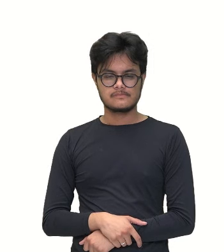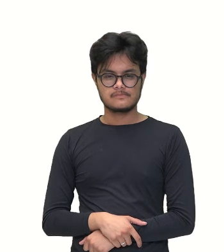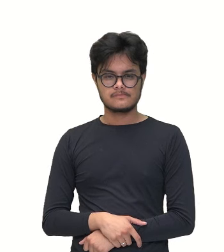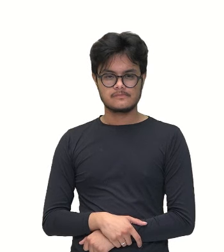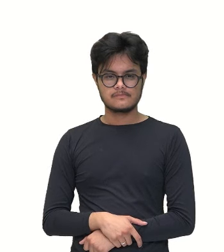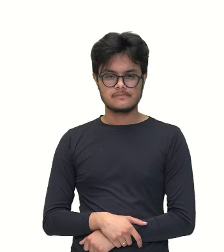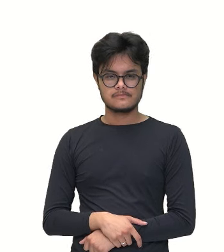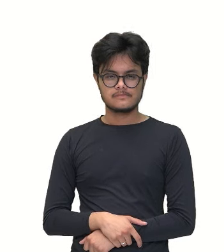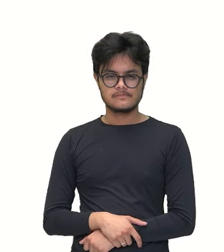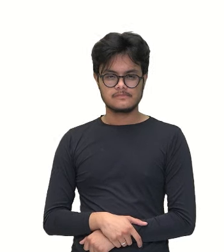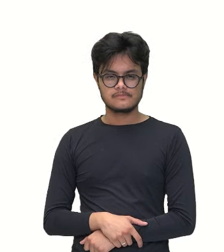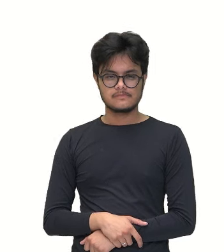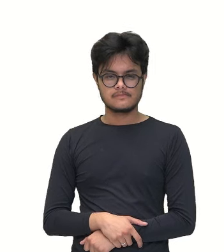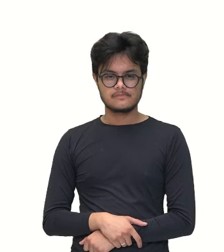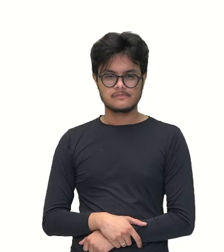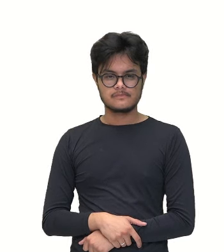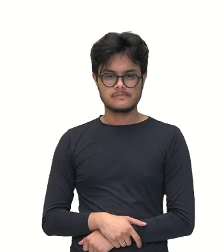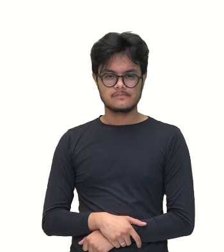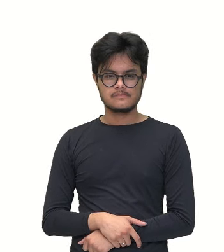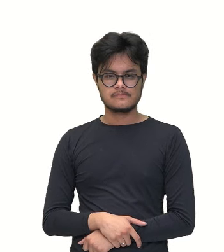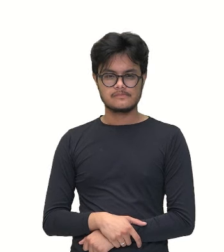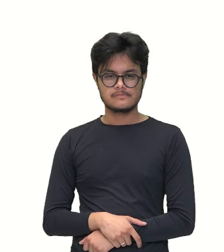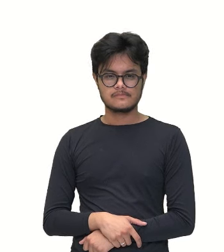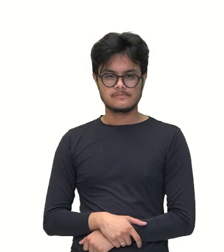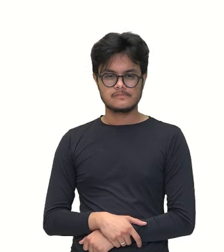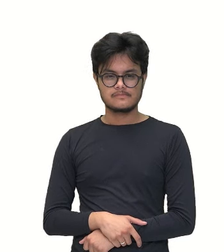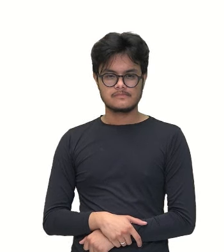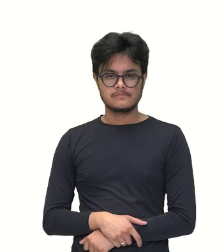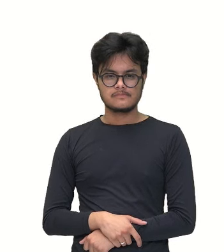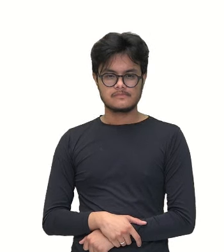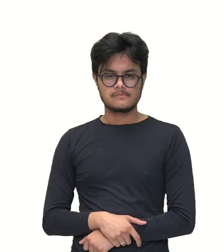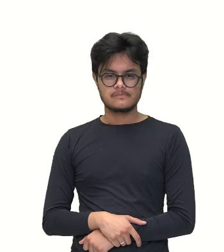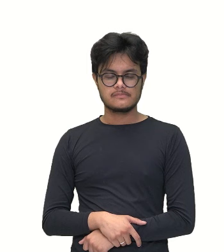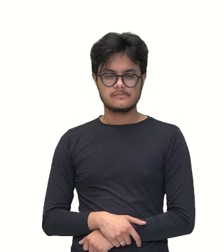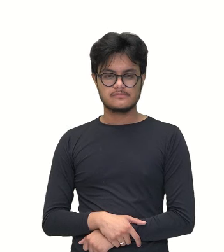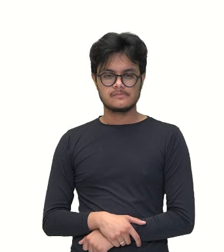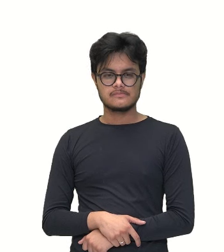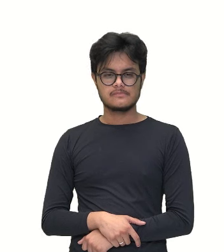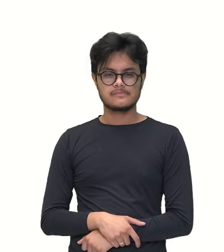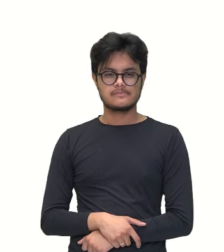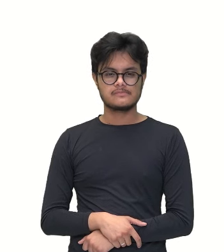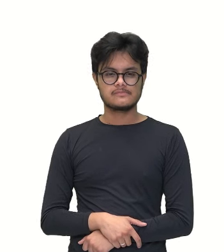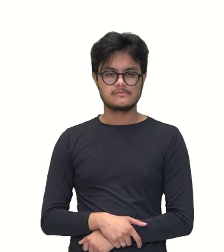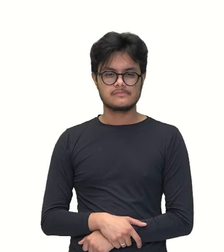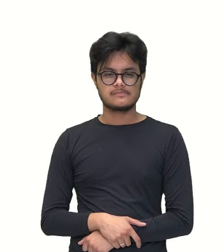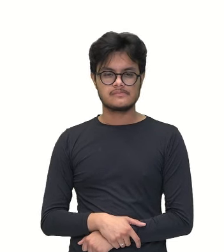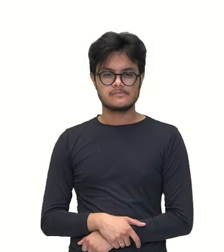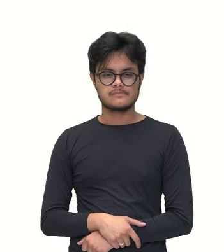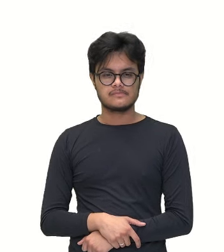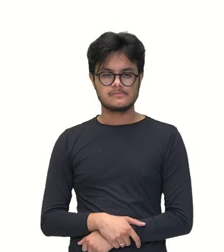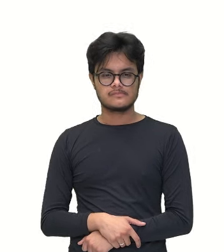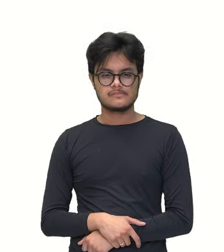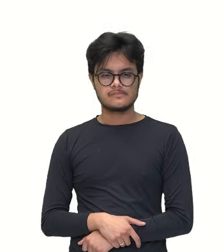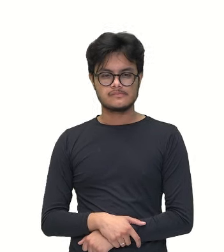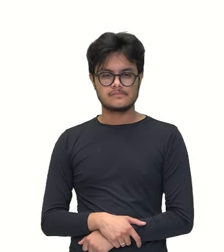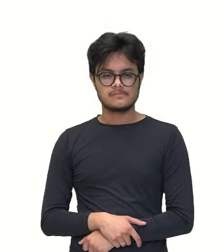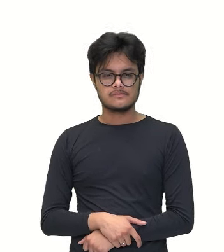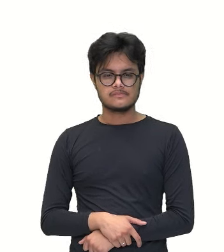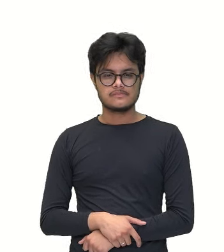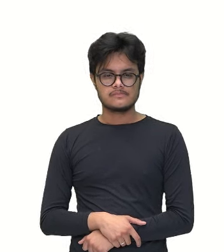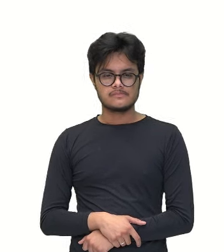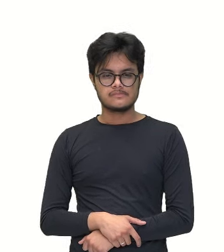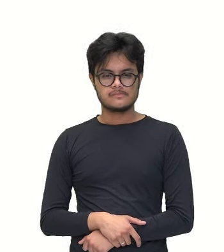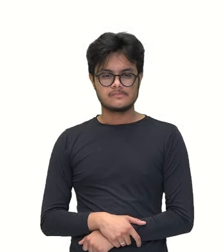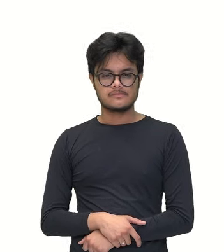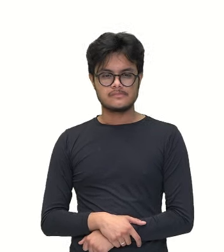né? Esse valor que já foi colocado. E aí, a diferença vai ser exatamente o que eu posso colocar ainda no caminhão, né?